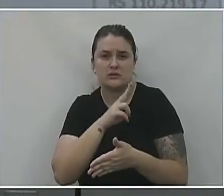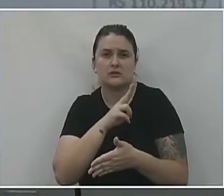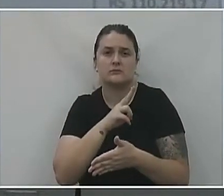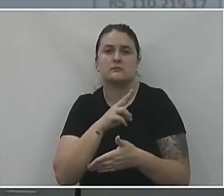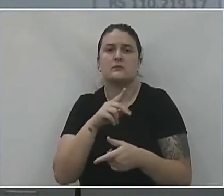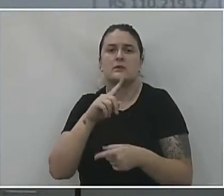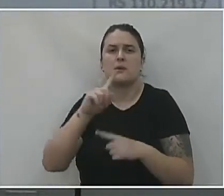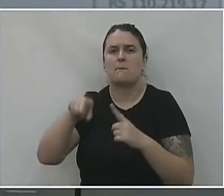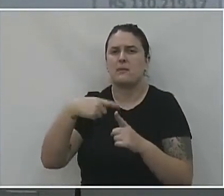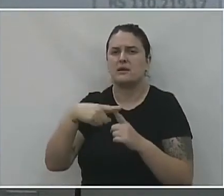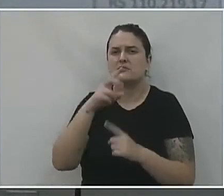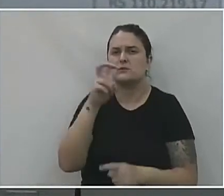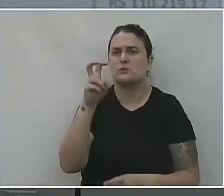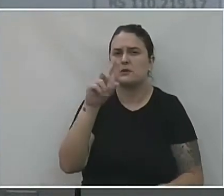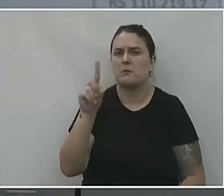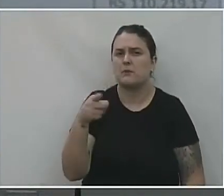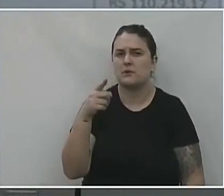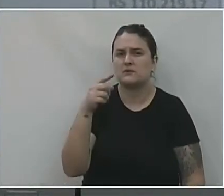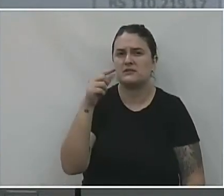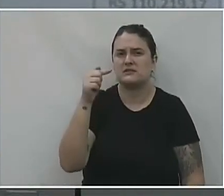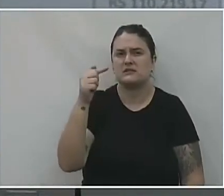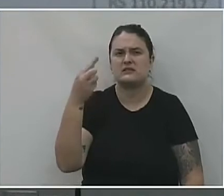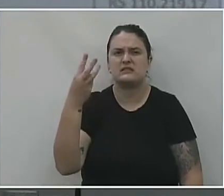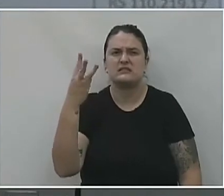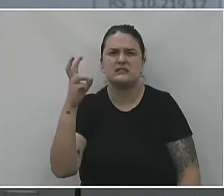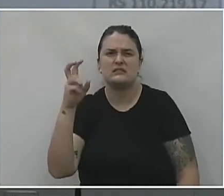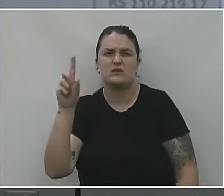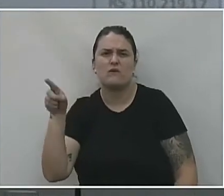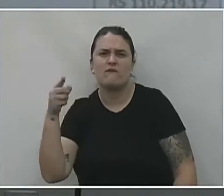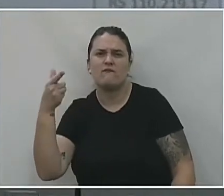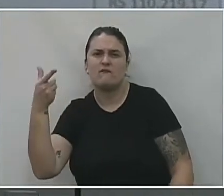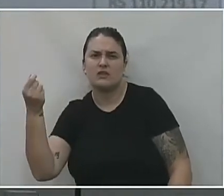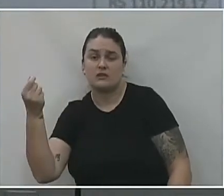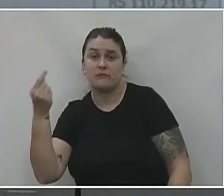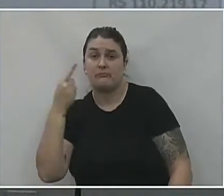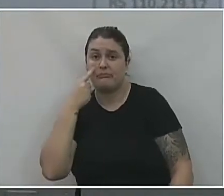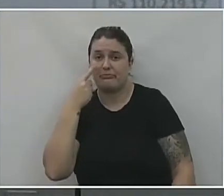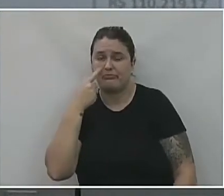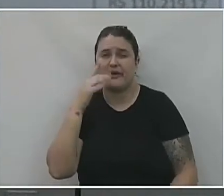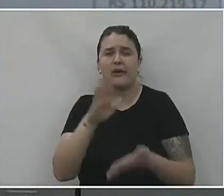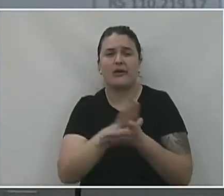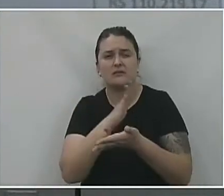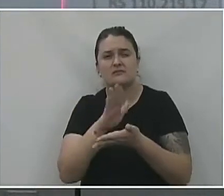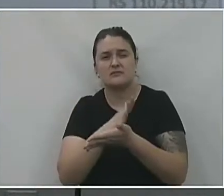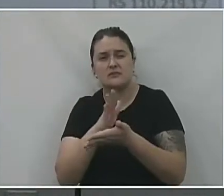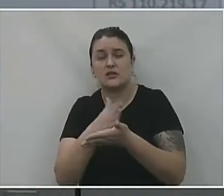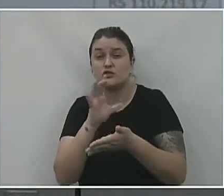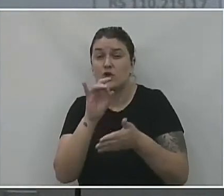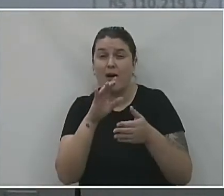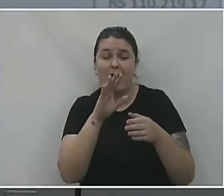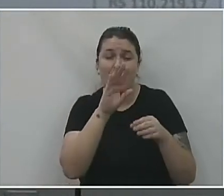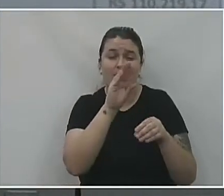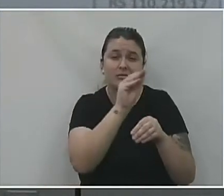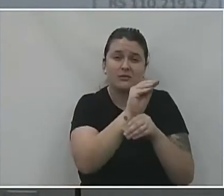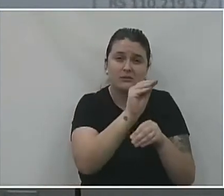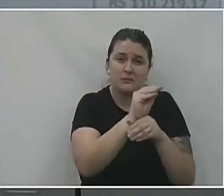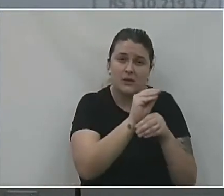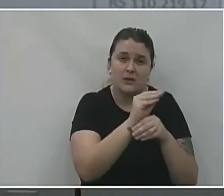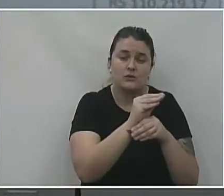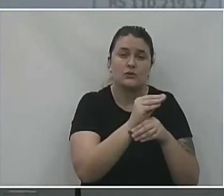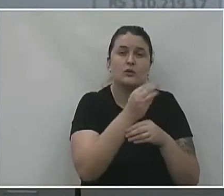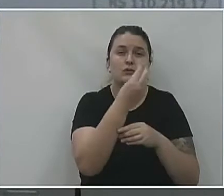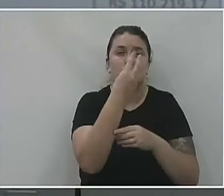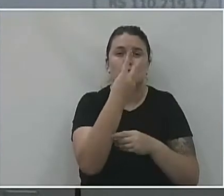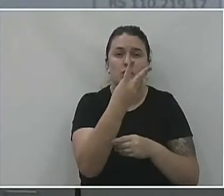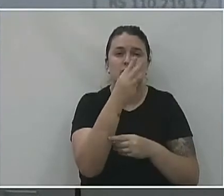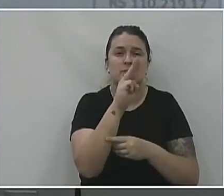.735,20. Então, com o custeio da atenção básica, o total gasto foi R$